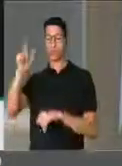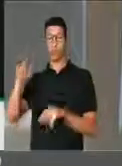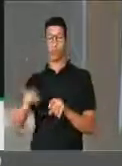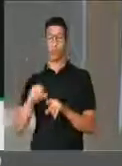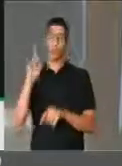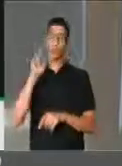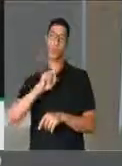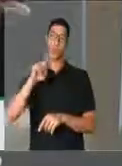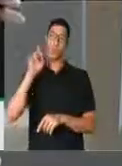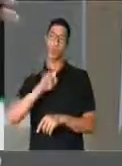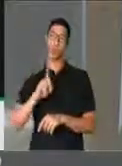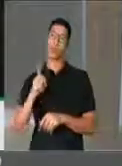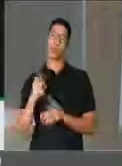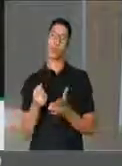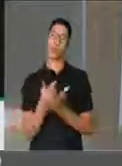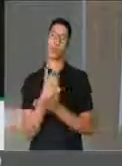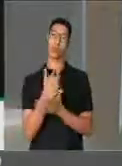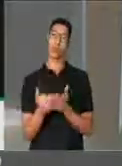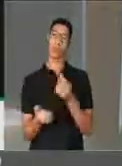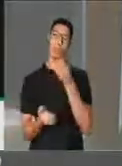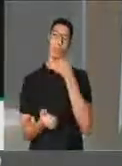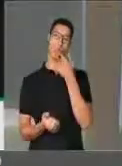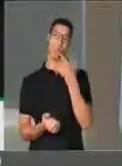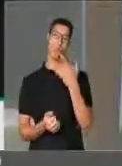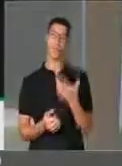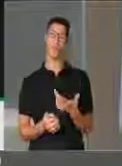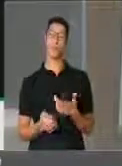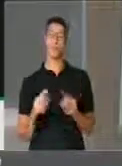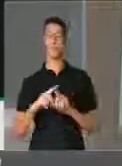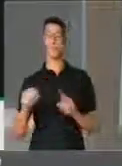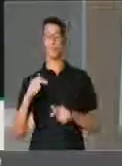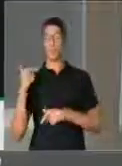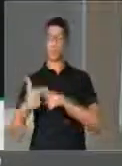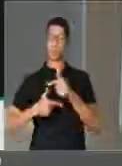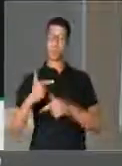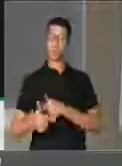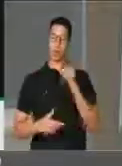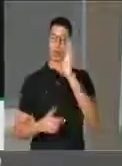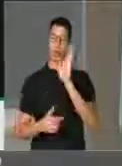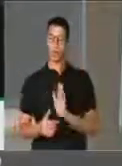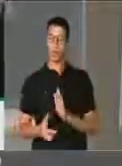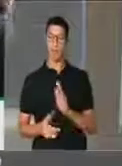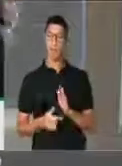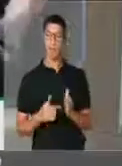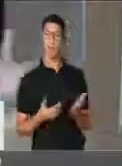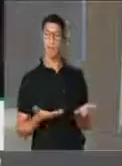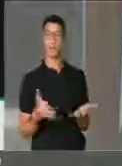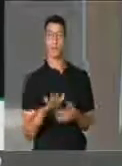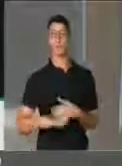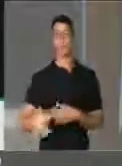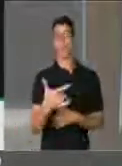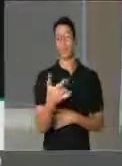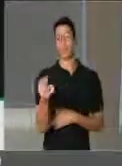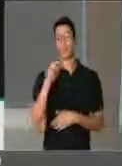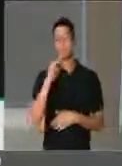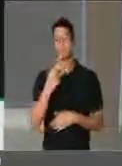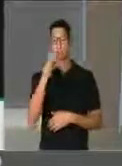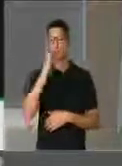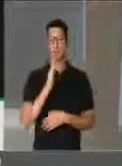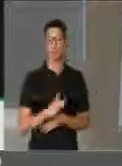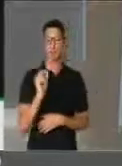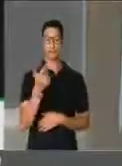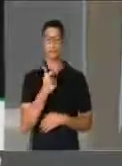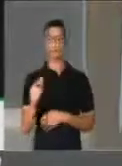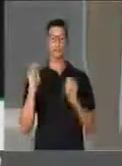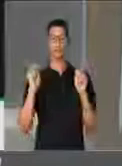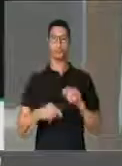norte-americano, compra esses medicamentos. Mas o trabalhador brasileiro, os 20 milhões de brasileiros